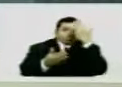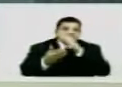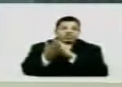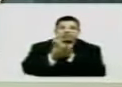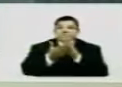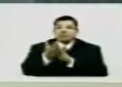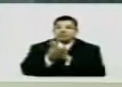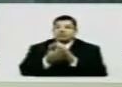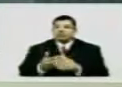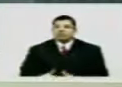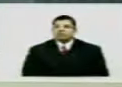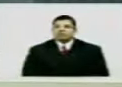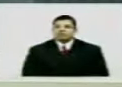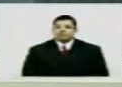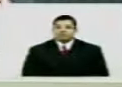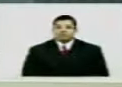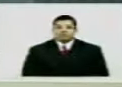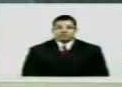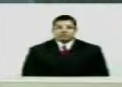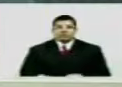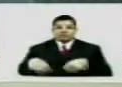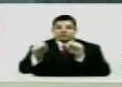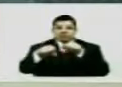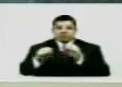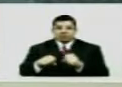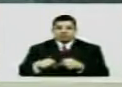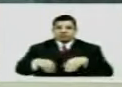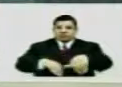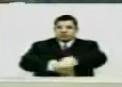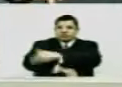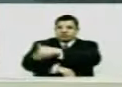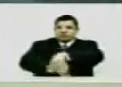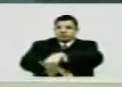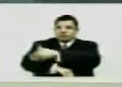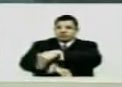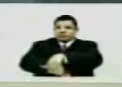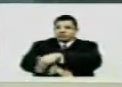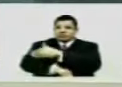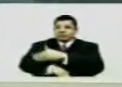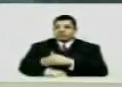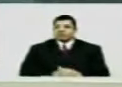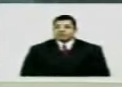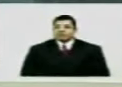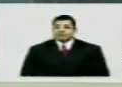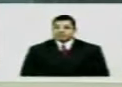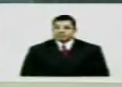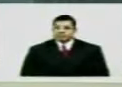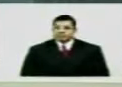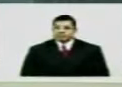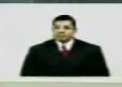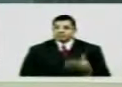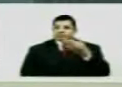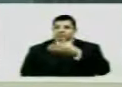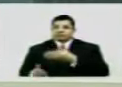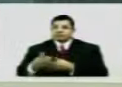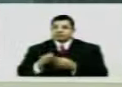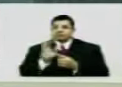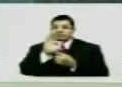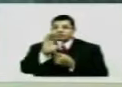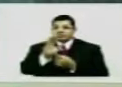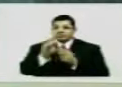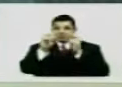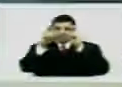assassino Rodar de moto pela rua? Nenhuma viatura foi alertada Pra